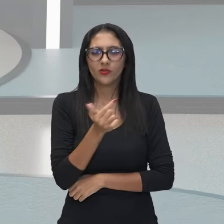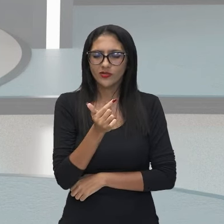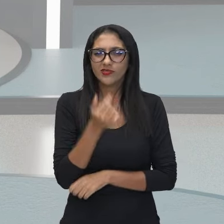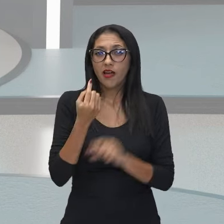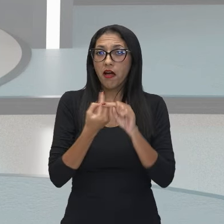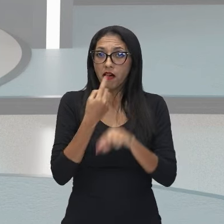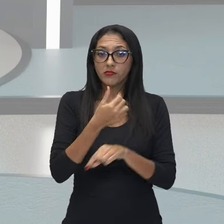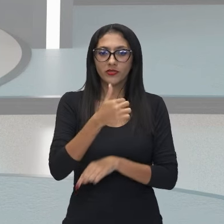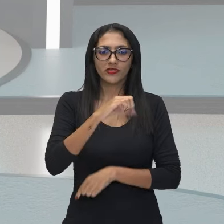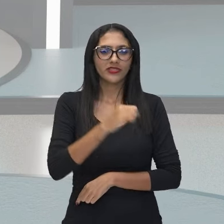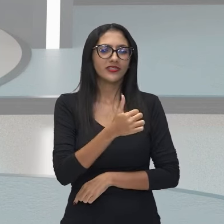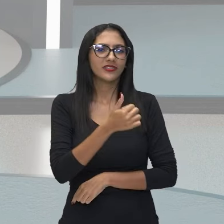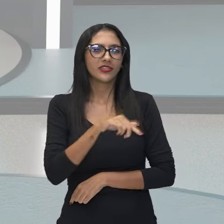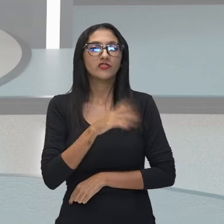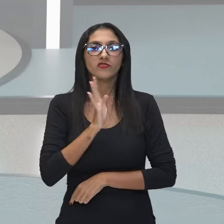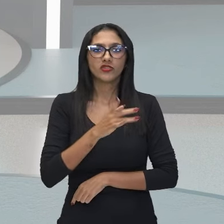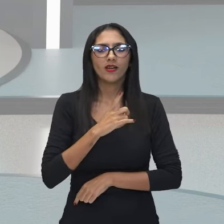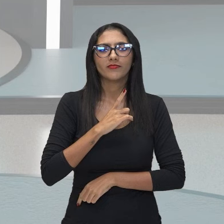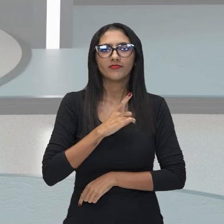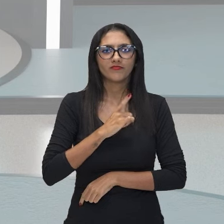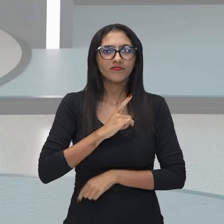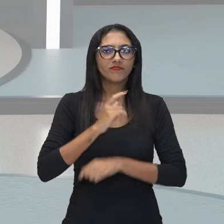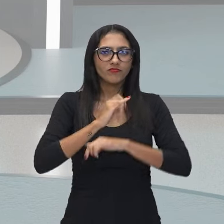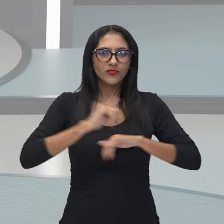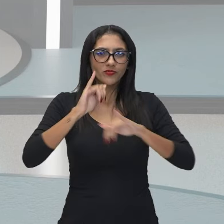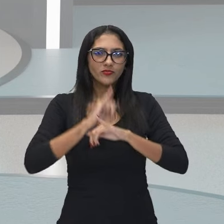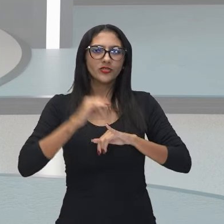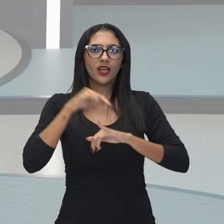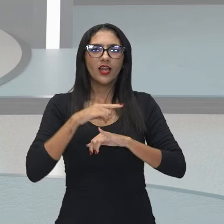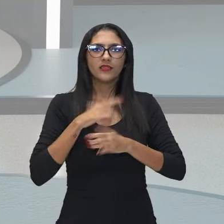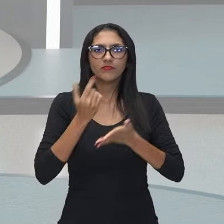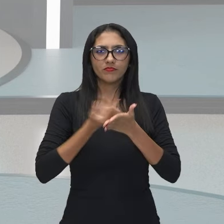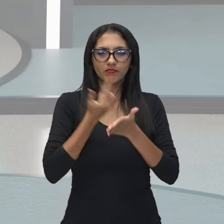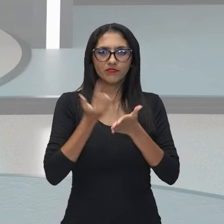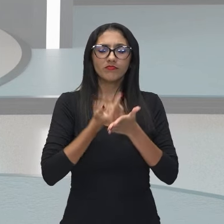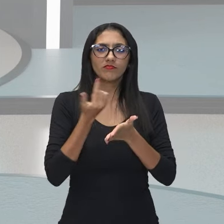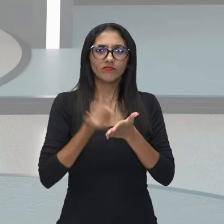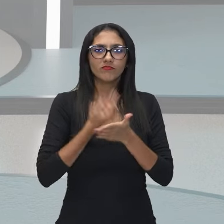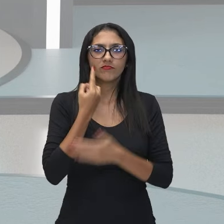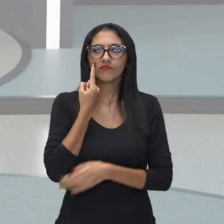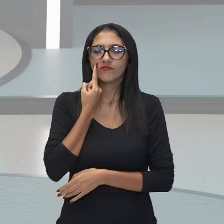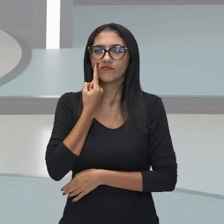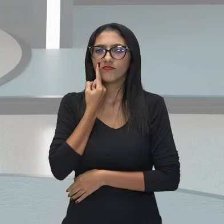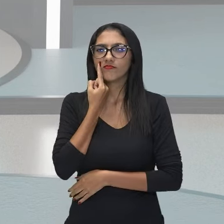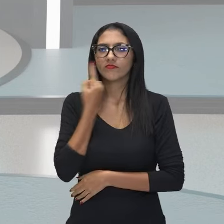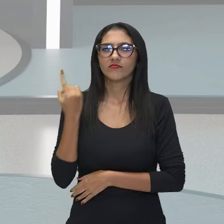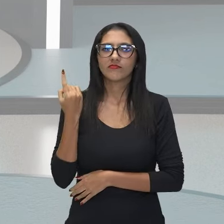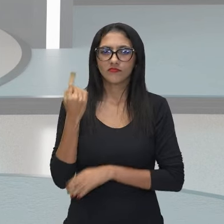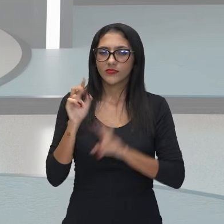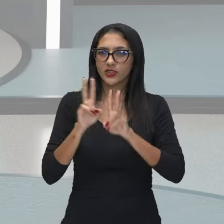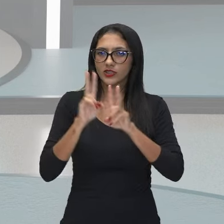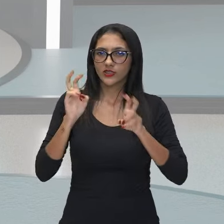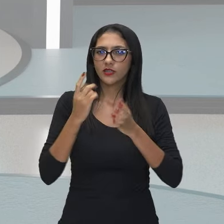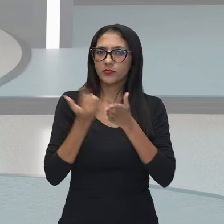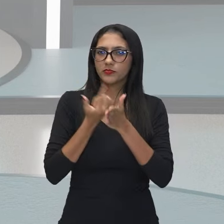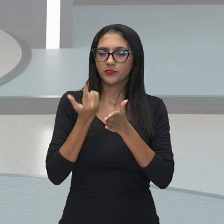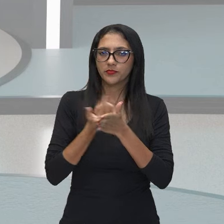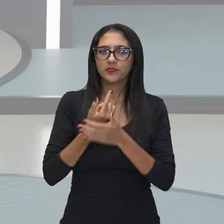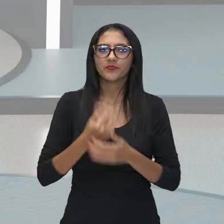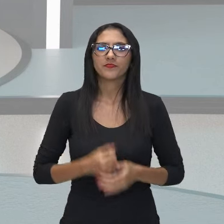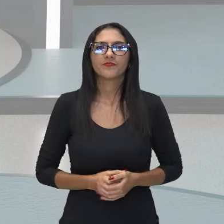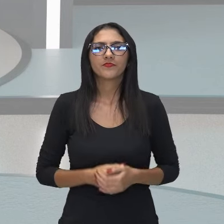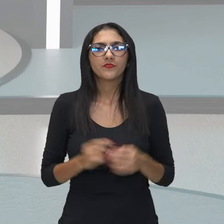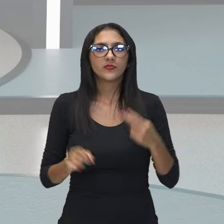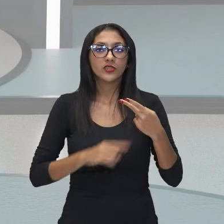produzindo já com ecos desse modernismo em uma gota de sangue em cada poema. Seguindo